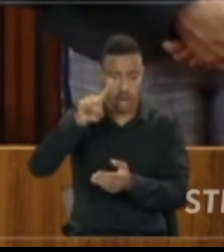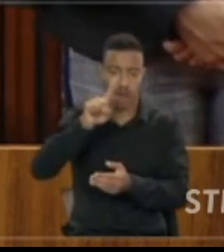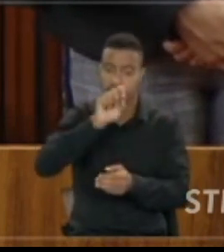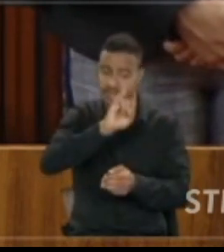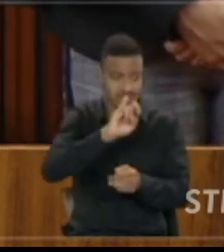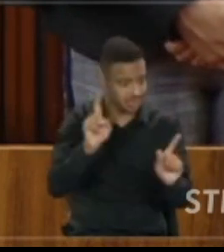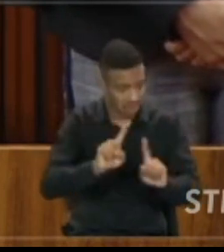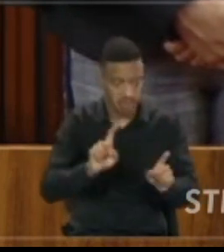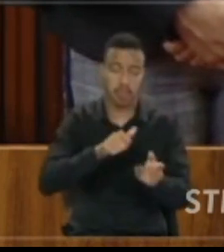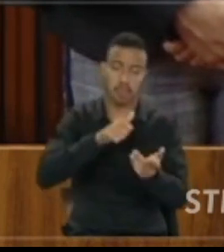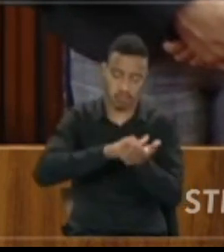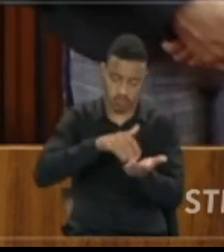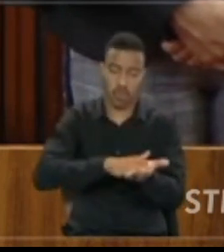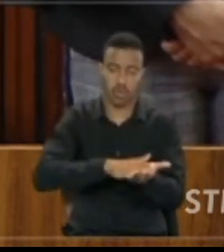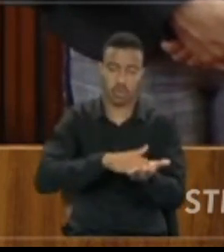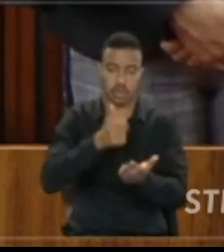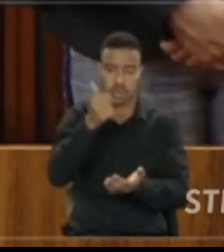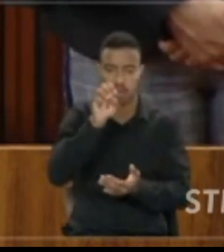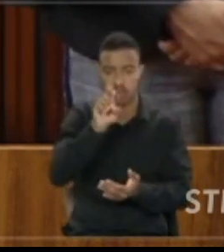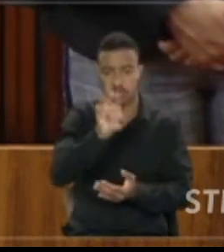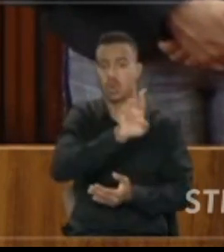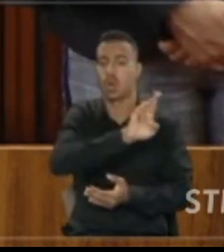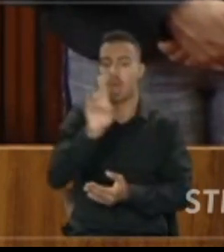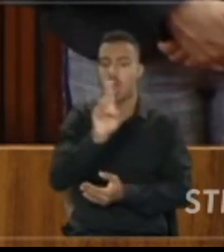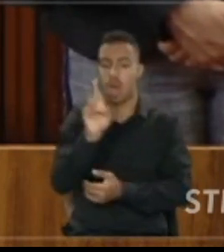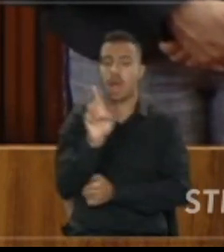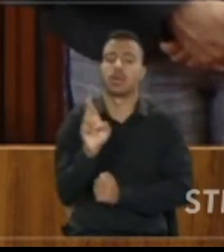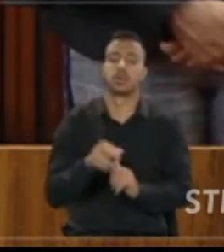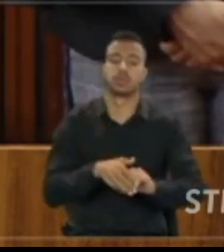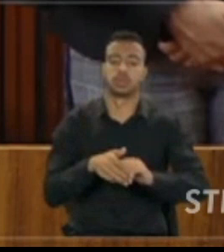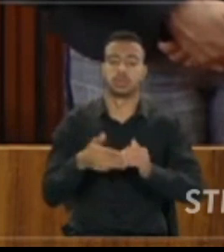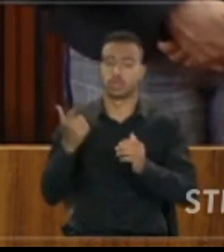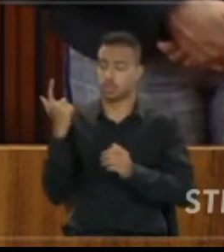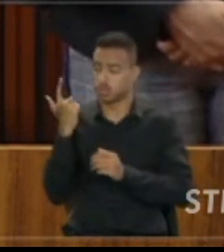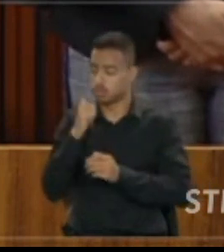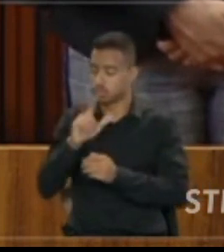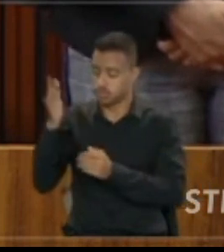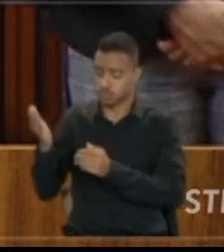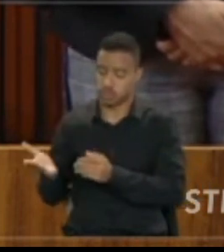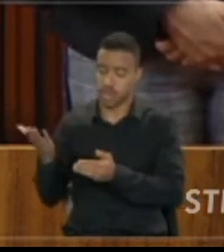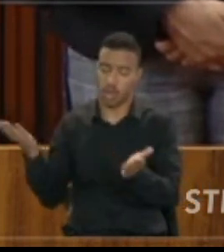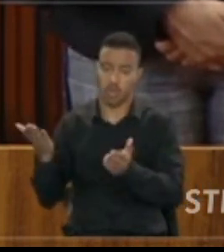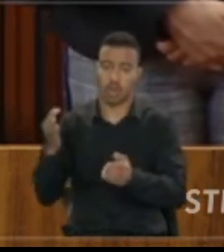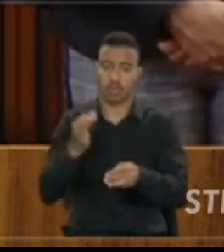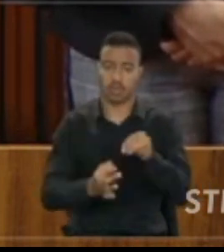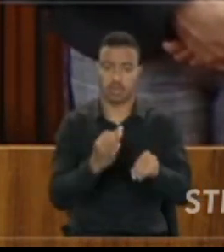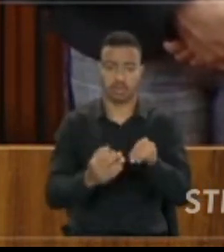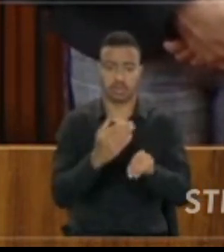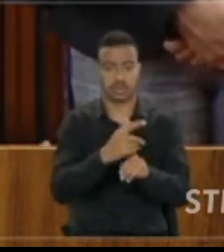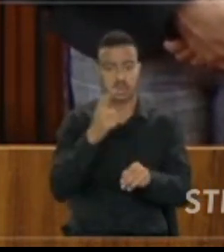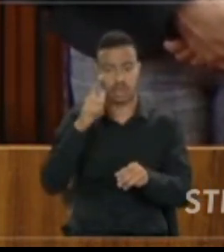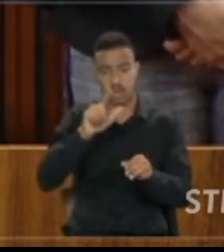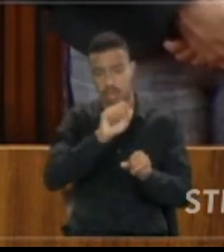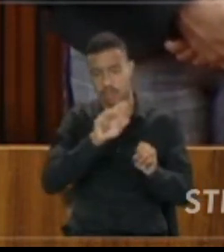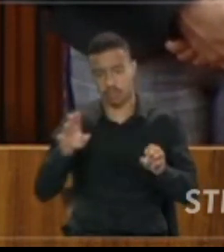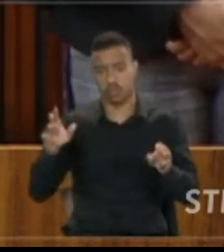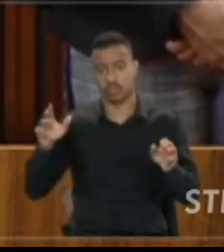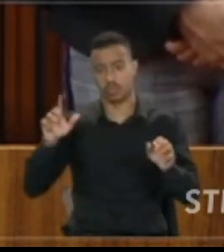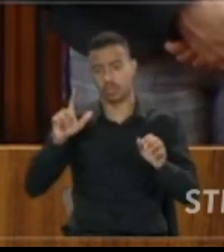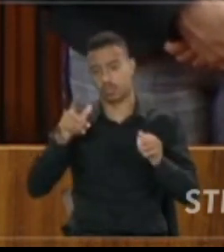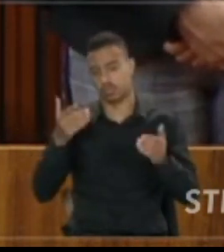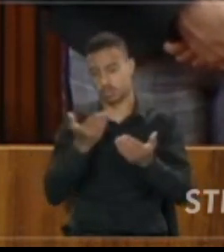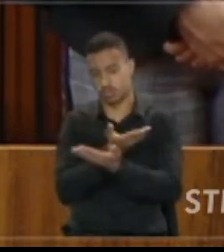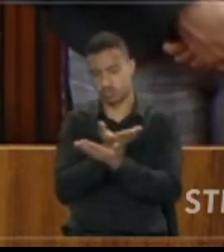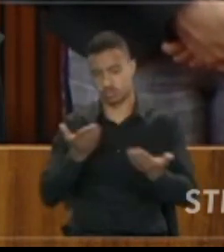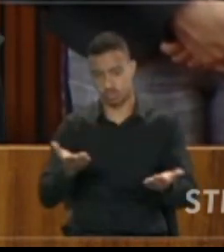vencida parcialmente a eminente ministra relatora, a ministra Maria Cláudia, redator para o acordo, o ministro Ricardo Lewandowski. E também o ministro